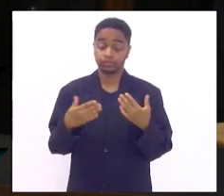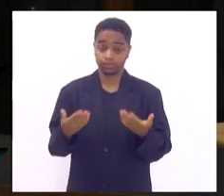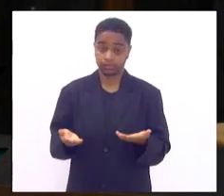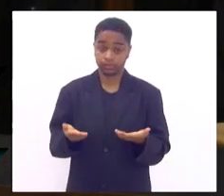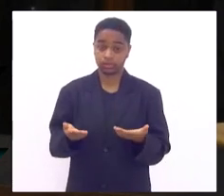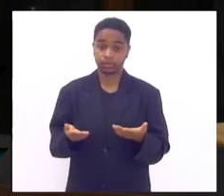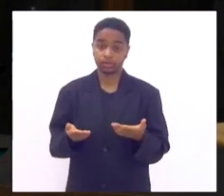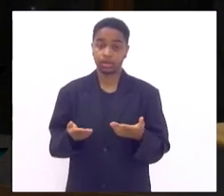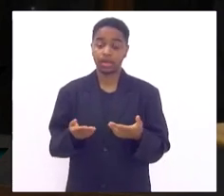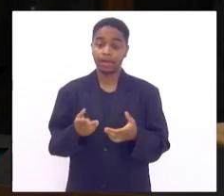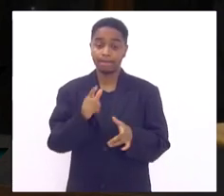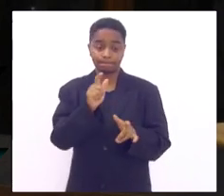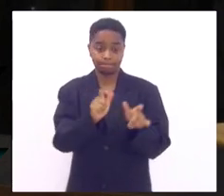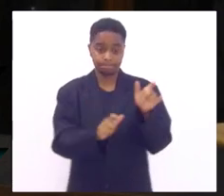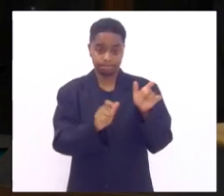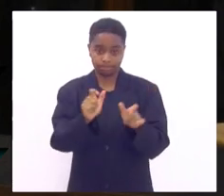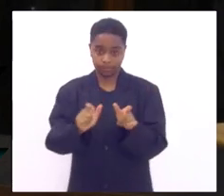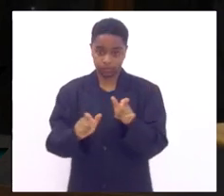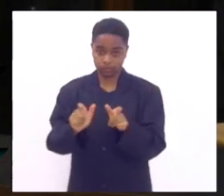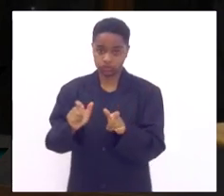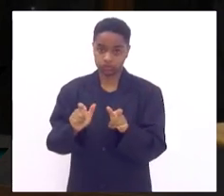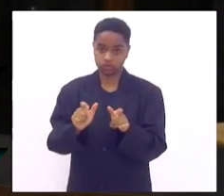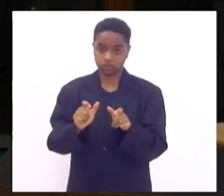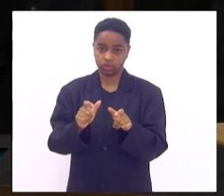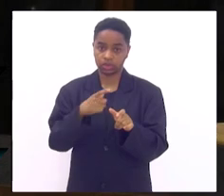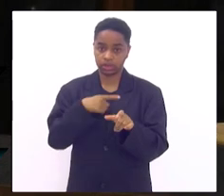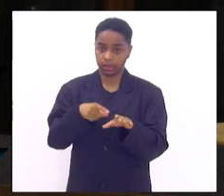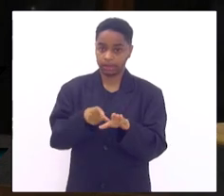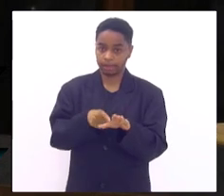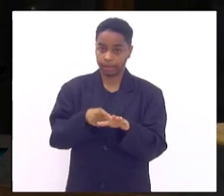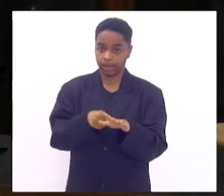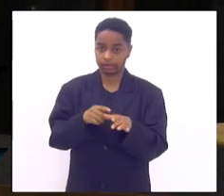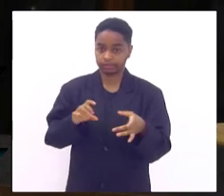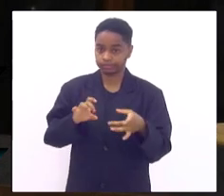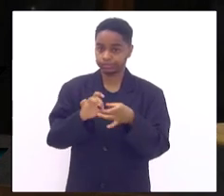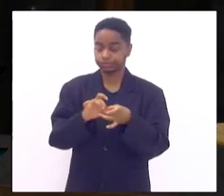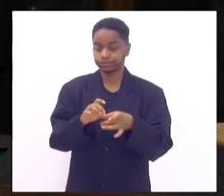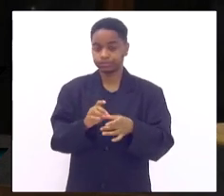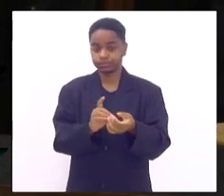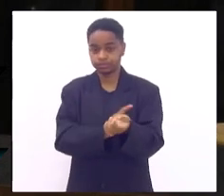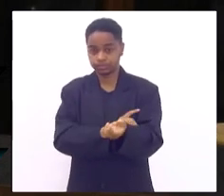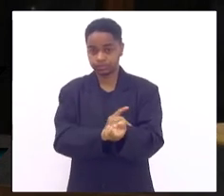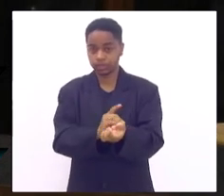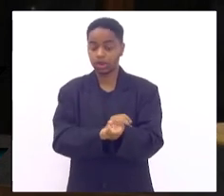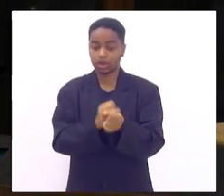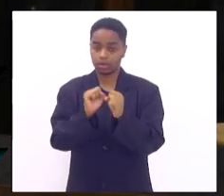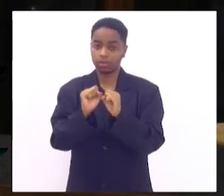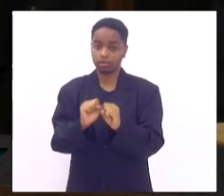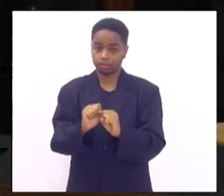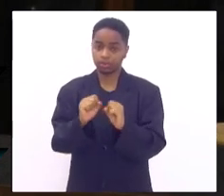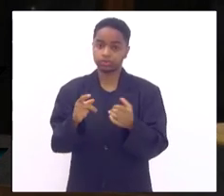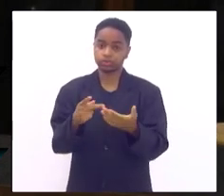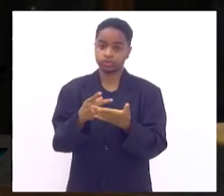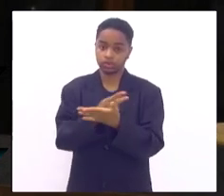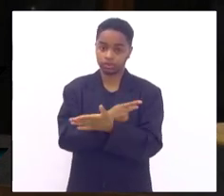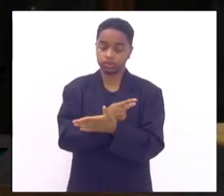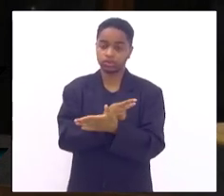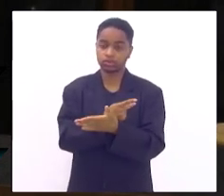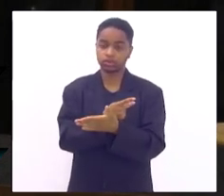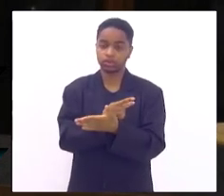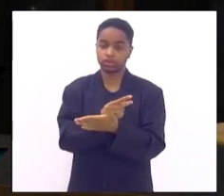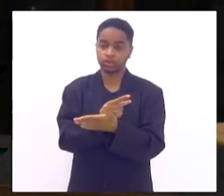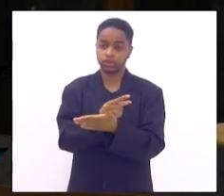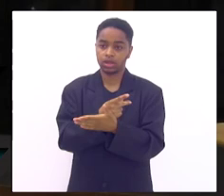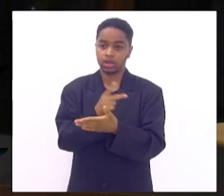esse paciente esse pé diabético ele pode ter vias de ulceração o